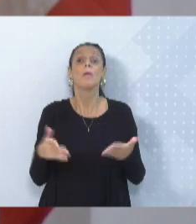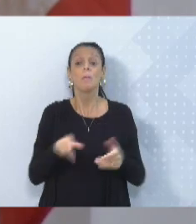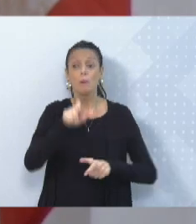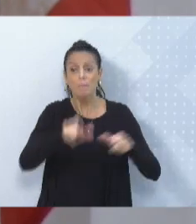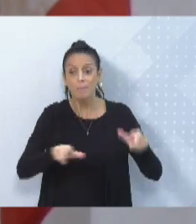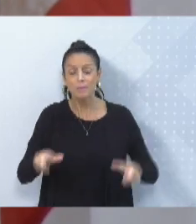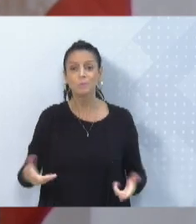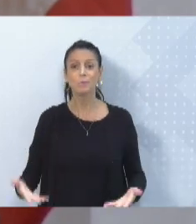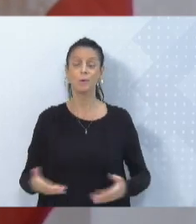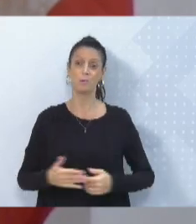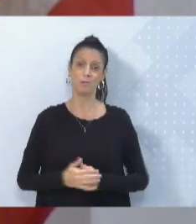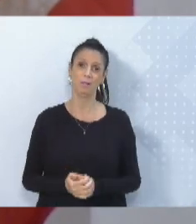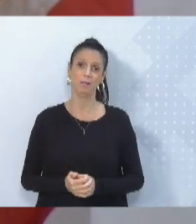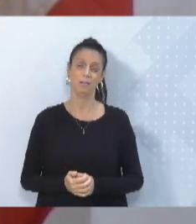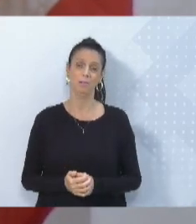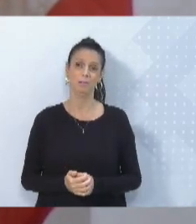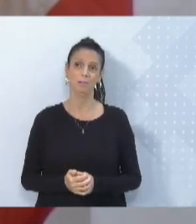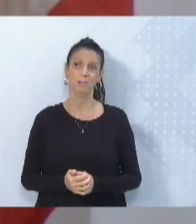E, às vezes,